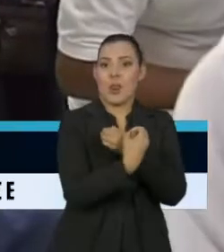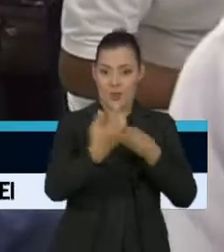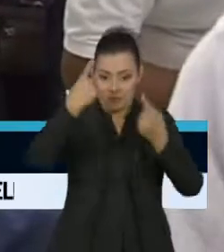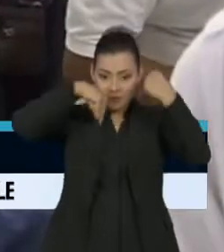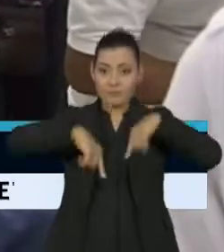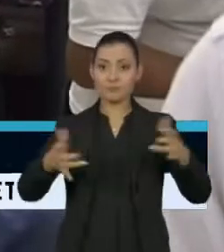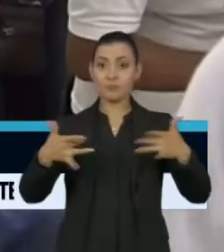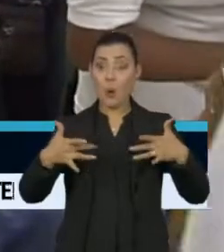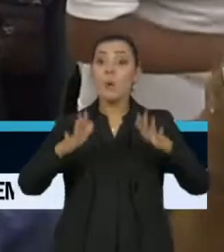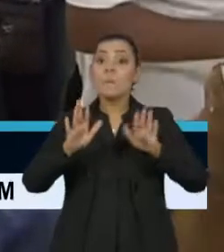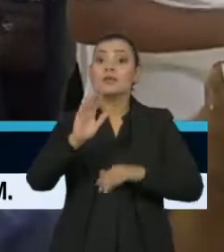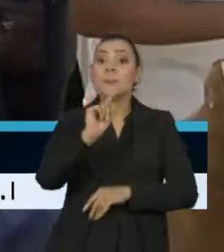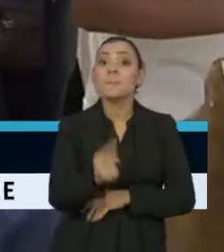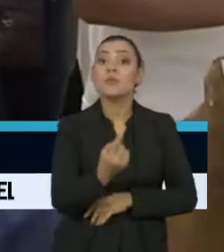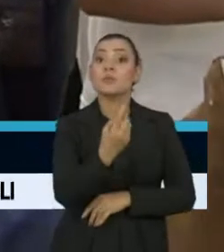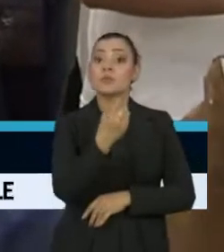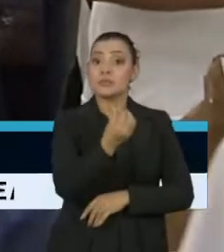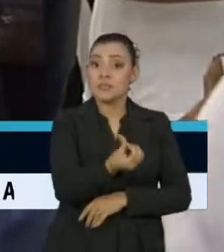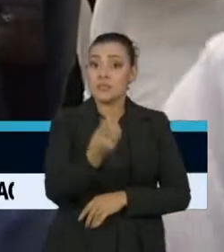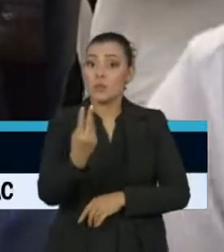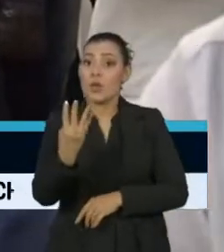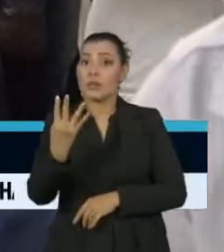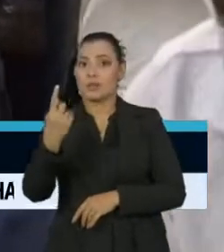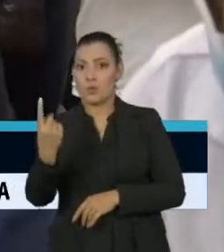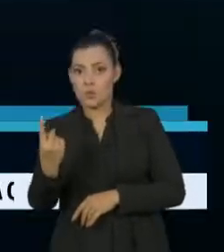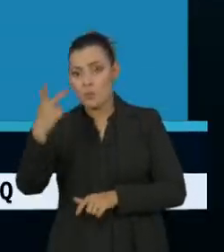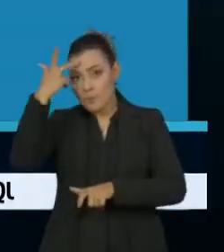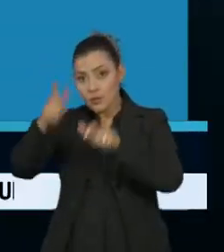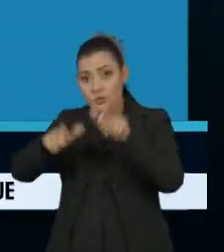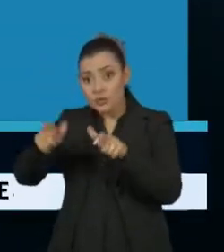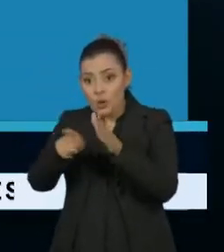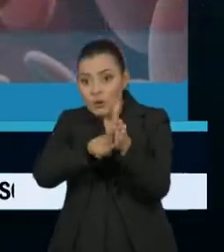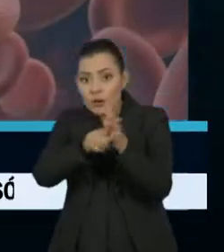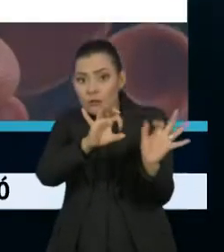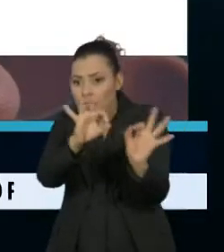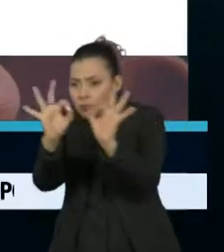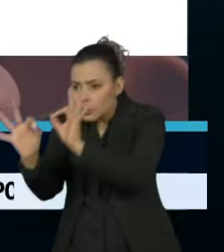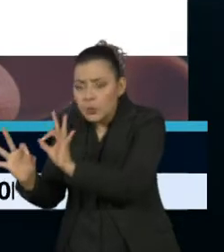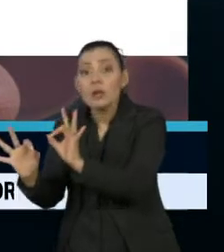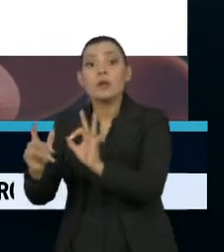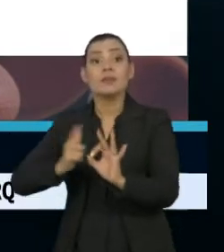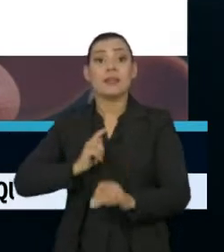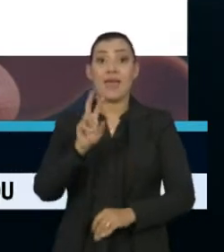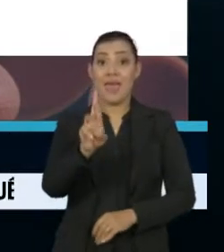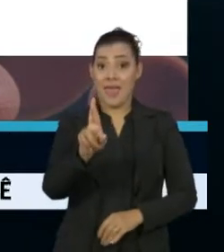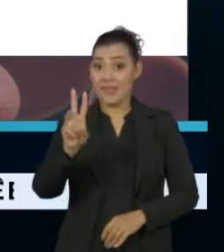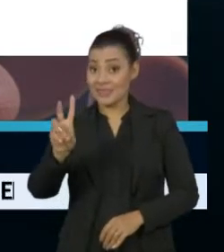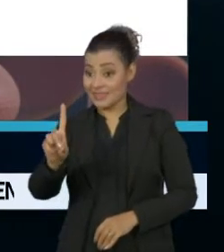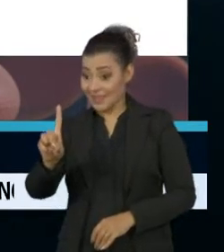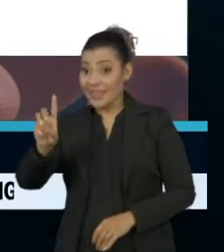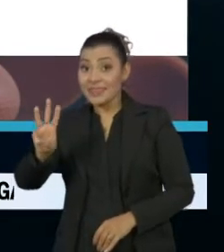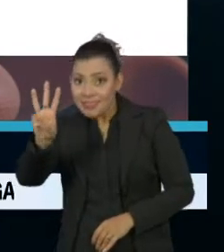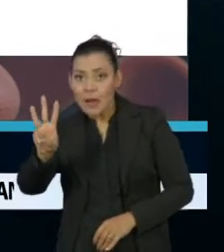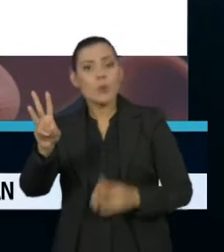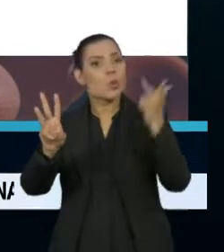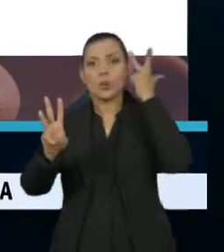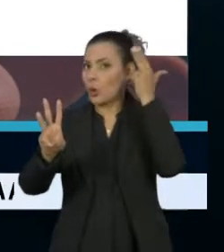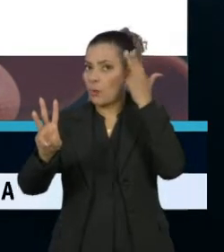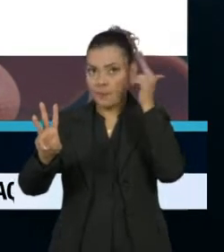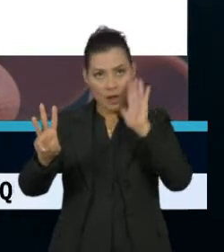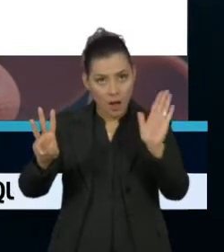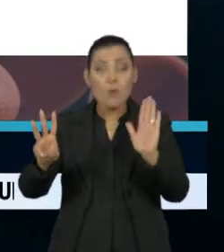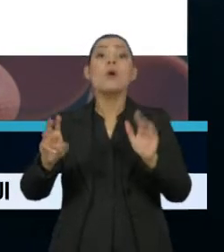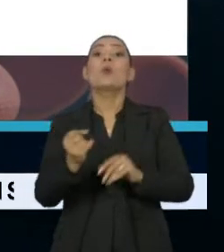1.641 pacientes foram acompanhados. Nos que mantiveram o RDW normal, a taxa de